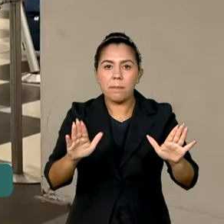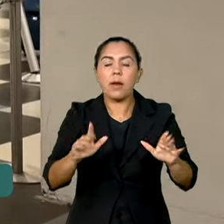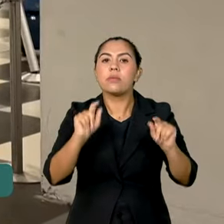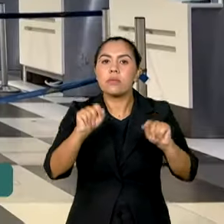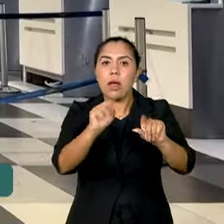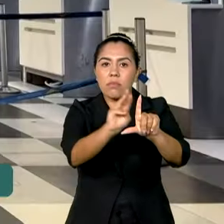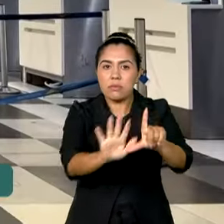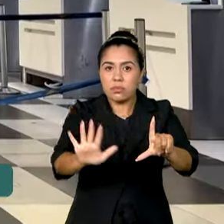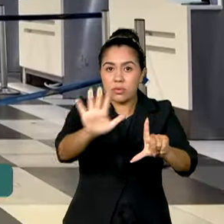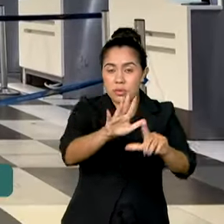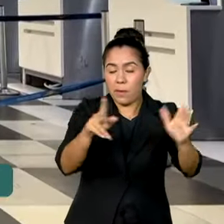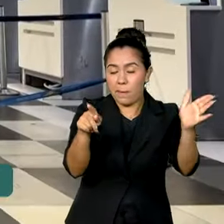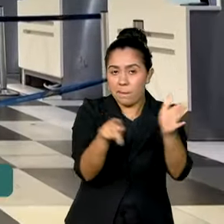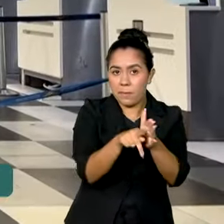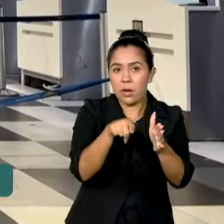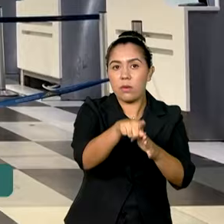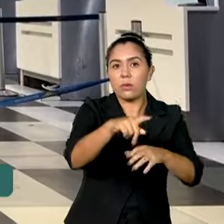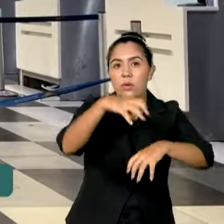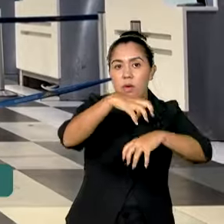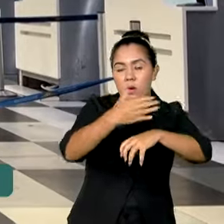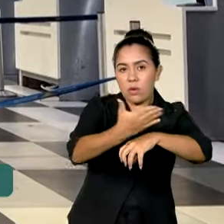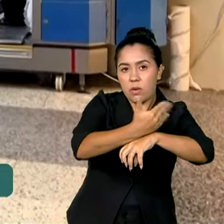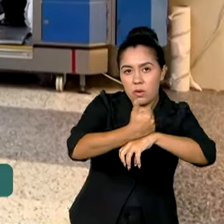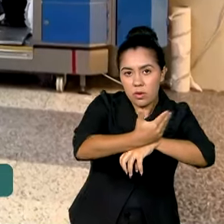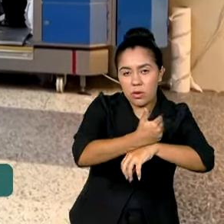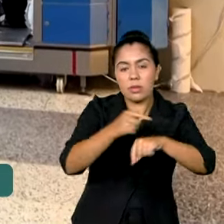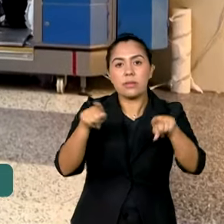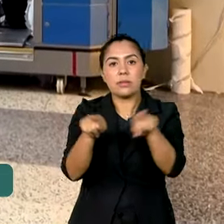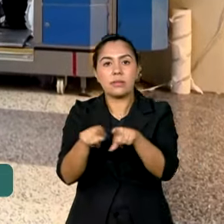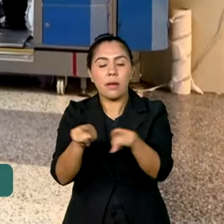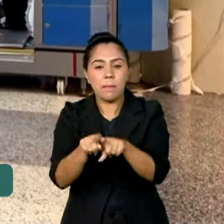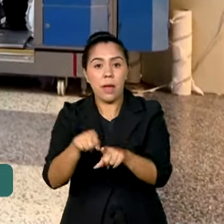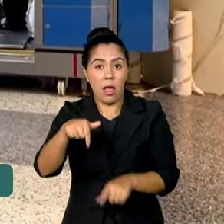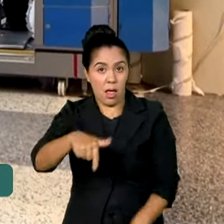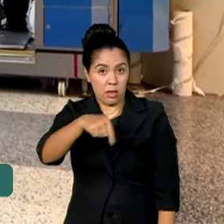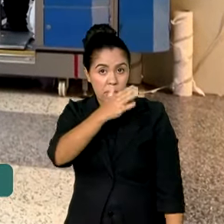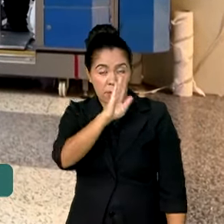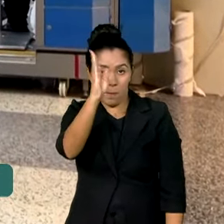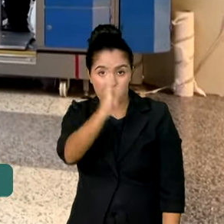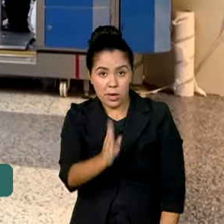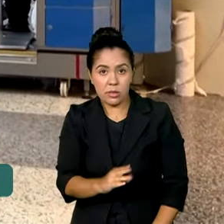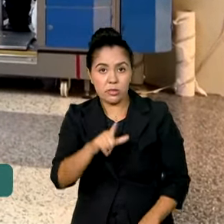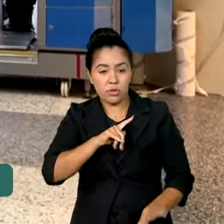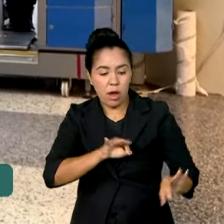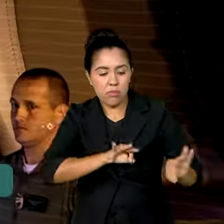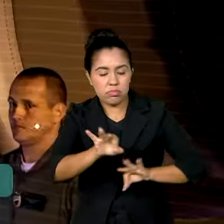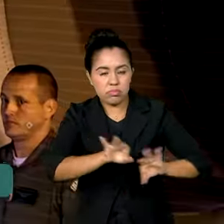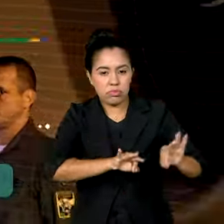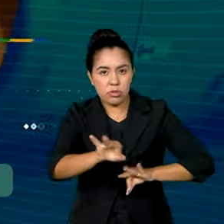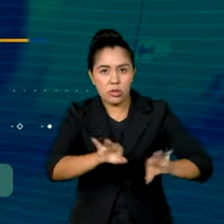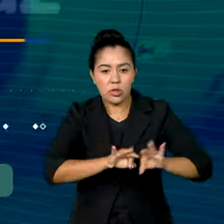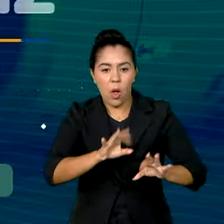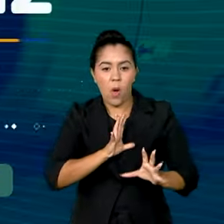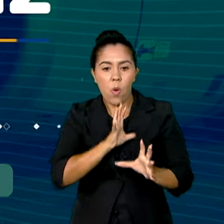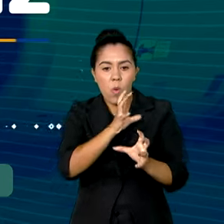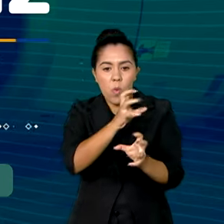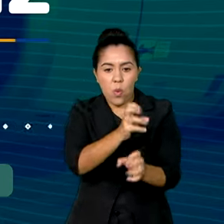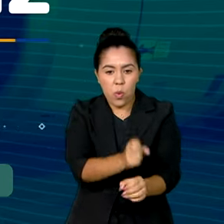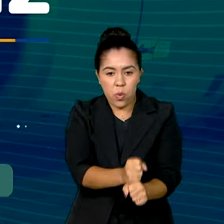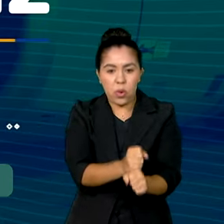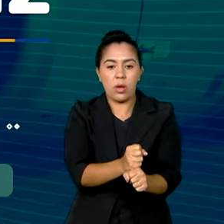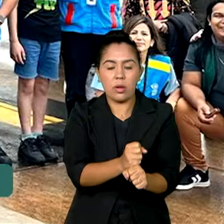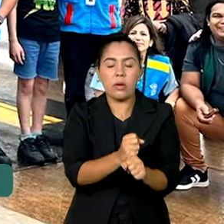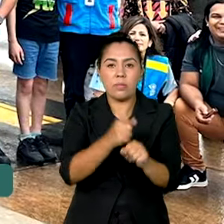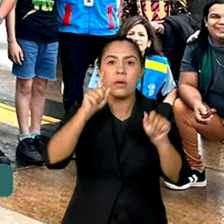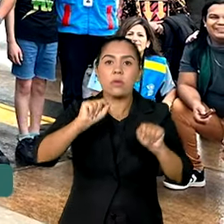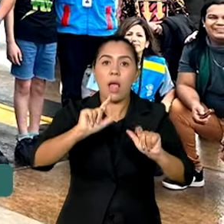Itamaraty e salas de operações no Líbano. O governo brasileiro já trabalha com um número superior à operação Voltando em Paz,